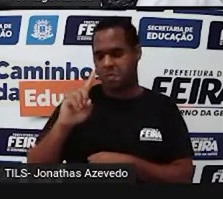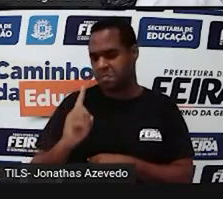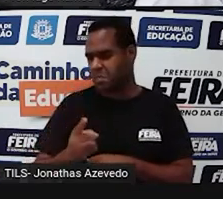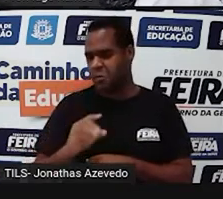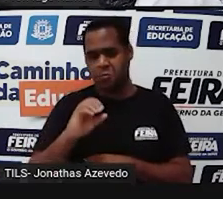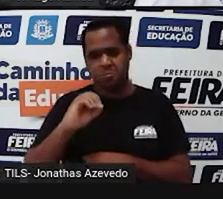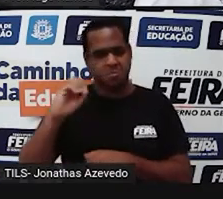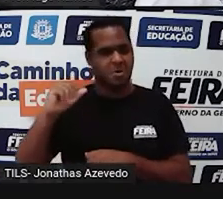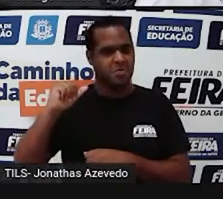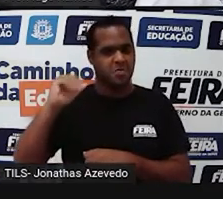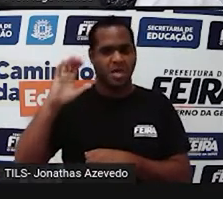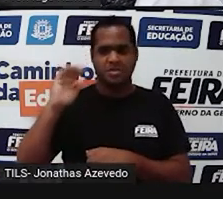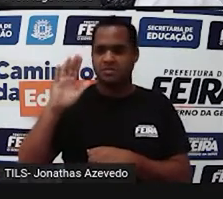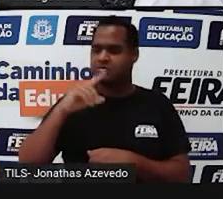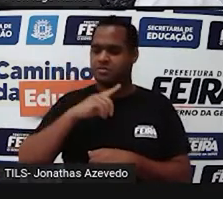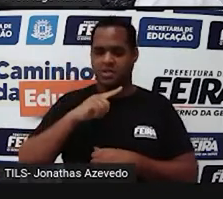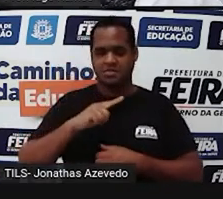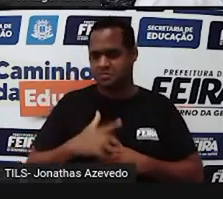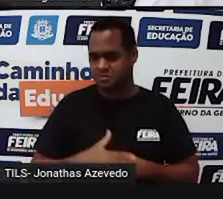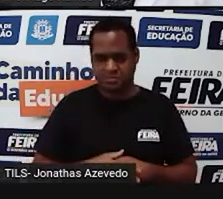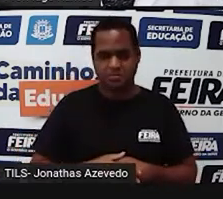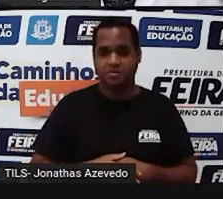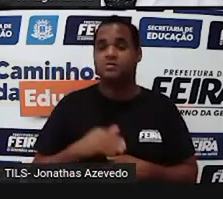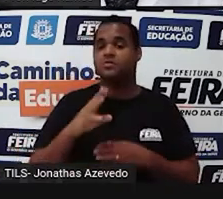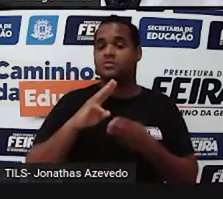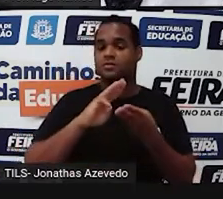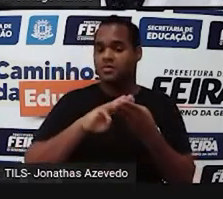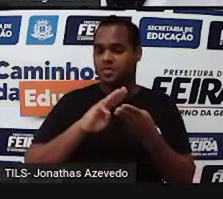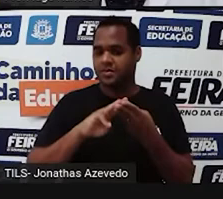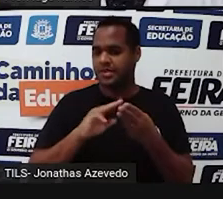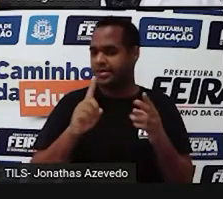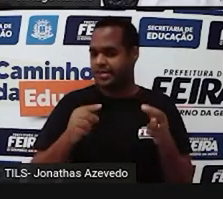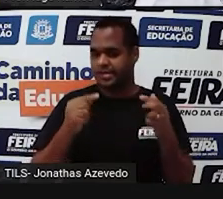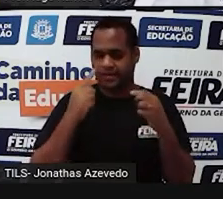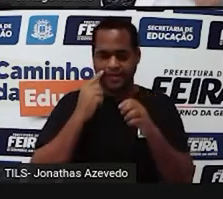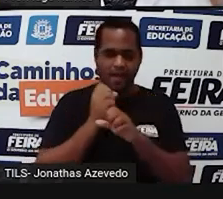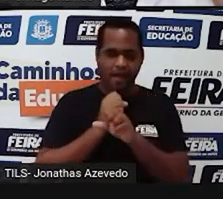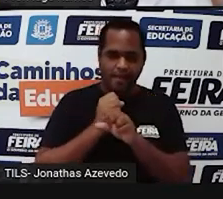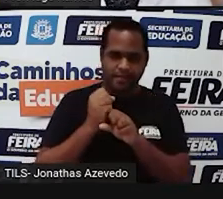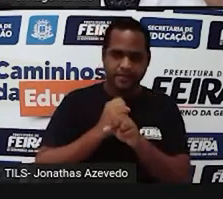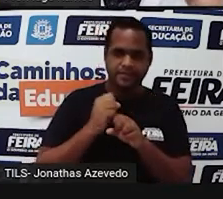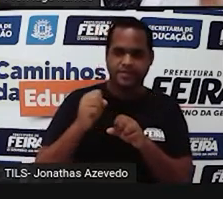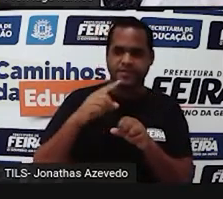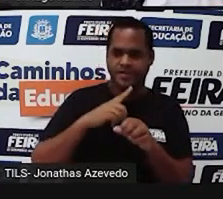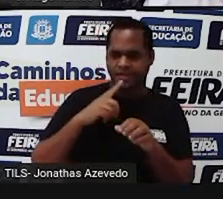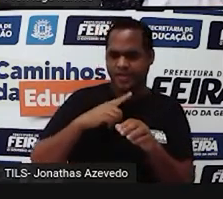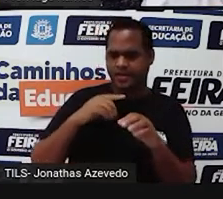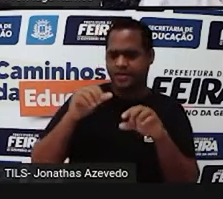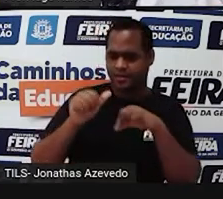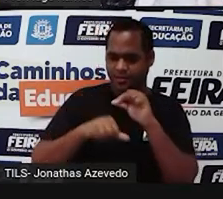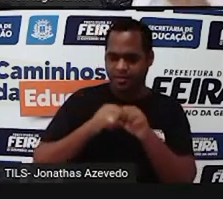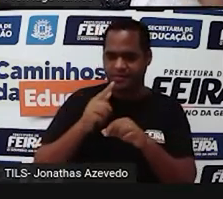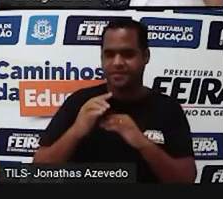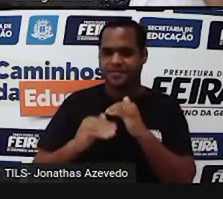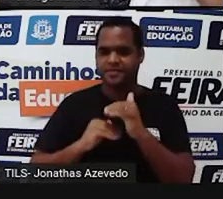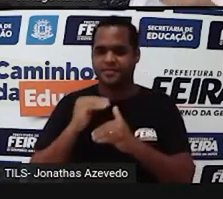anos atrás. A matemática há muito, muito tempo ela vem sendo desenvolvida,